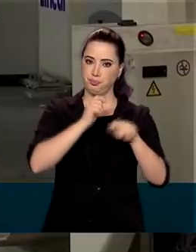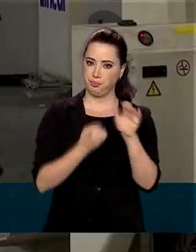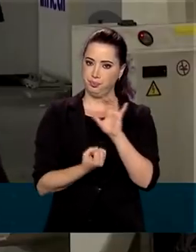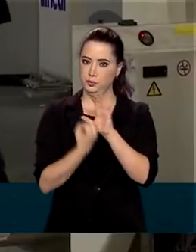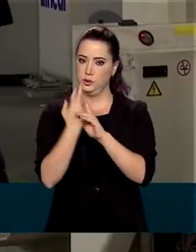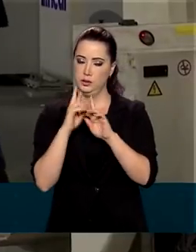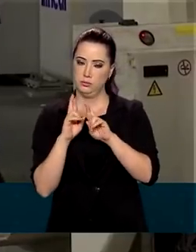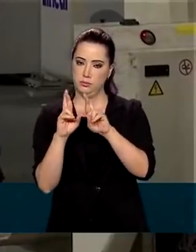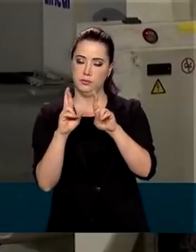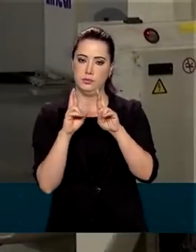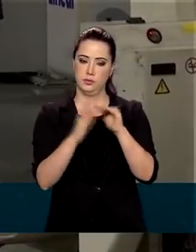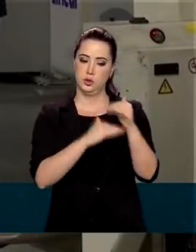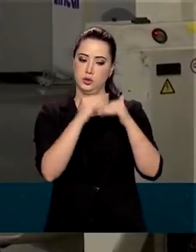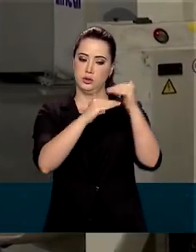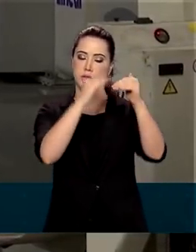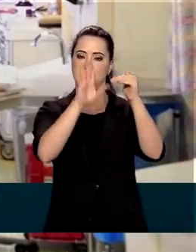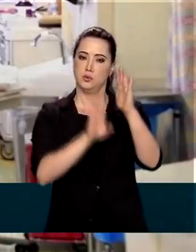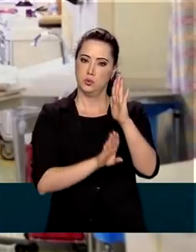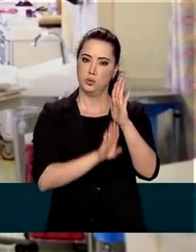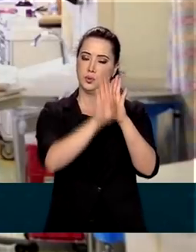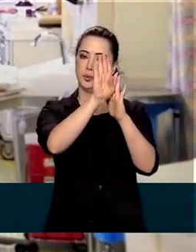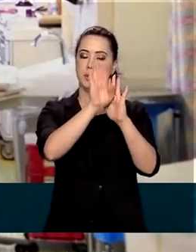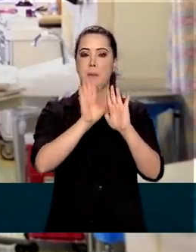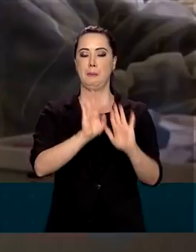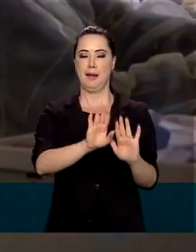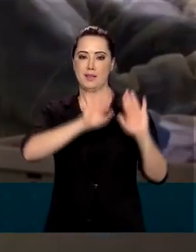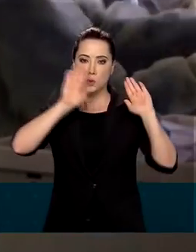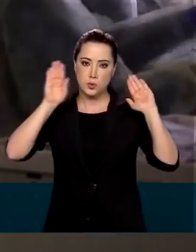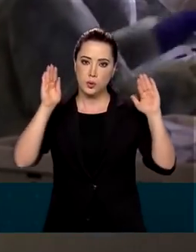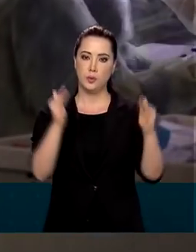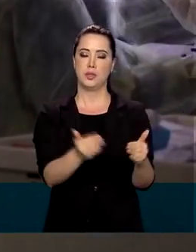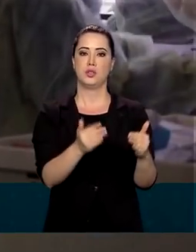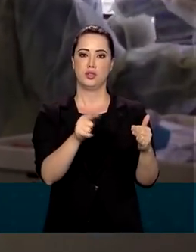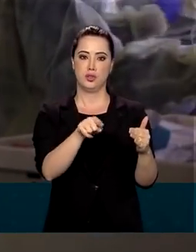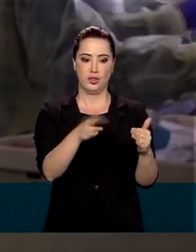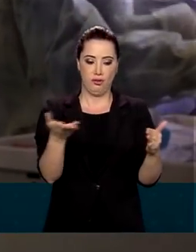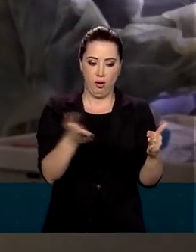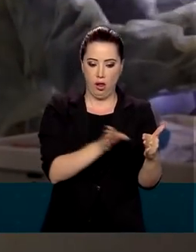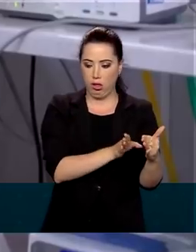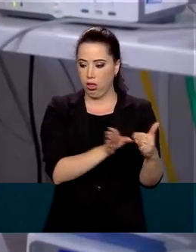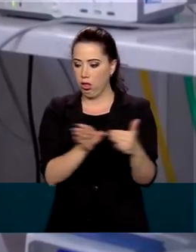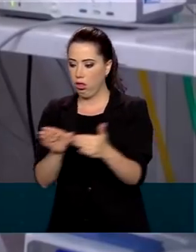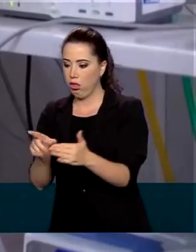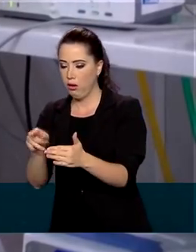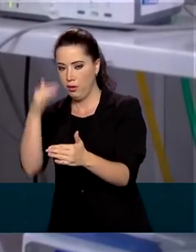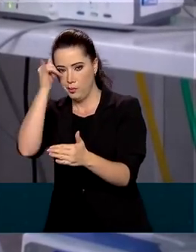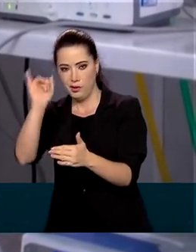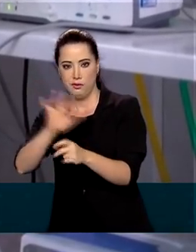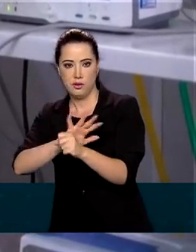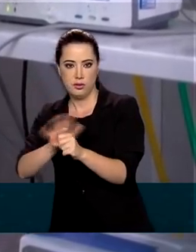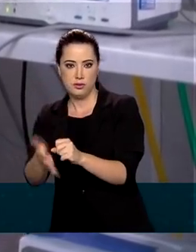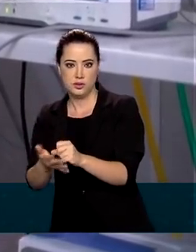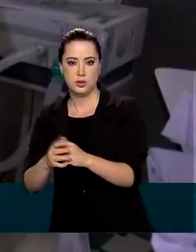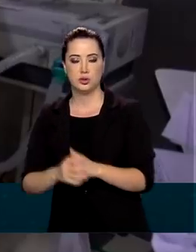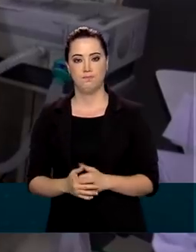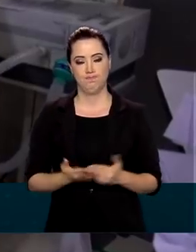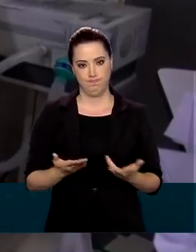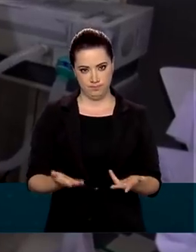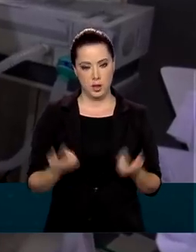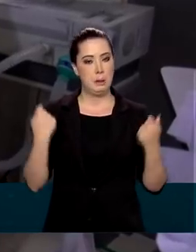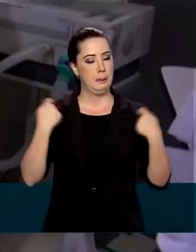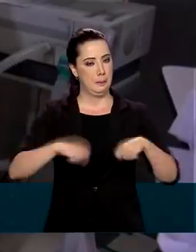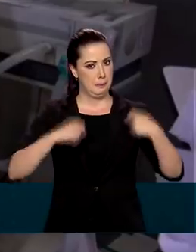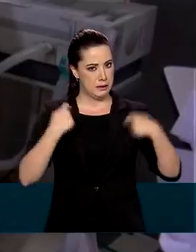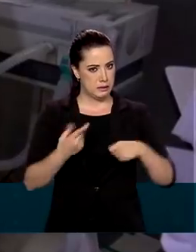expectativa de crescimento acentuado. Mas o foco se desviou para as ações de combate à Covid-19. Foi